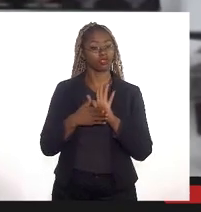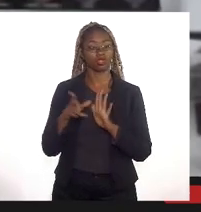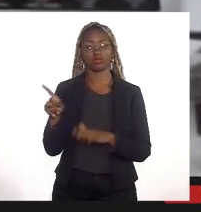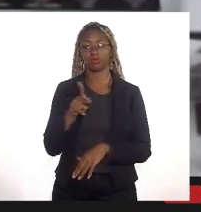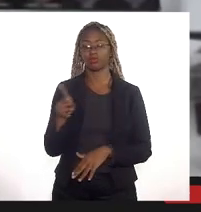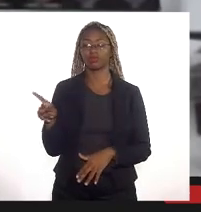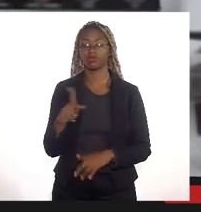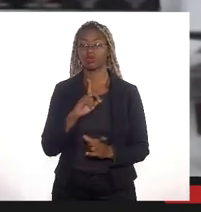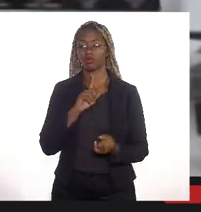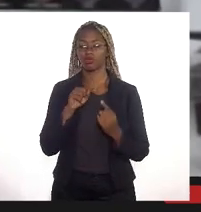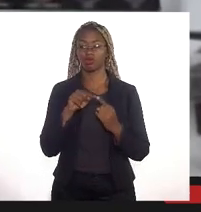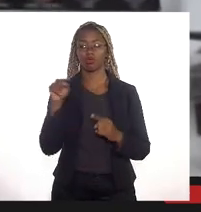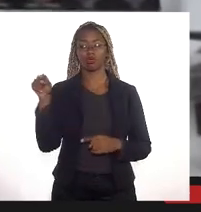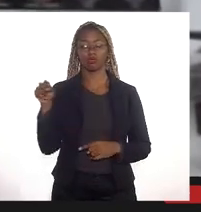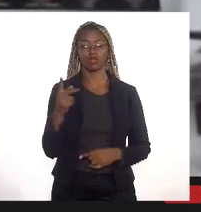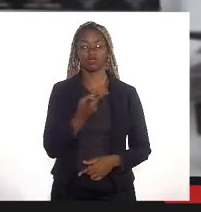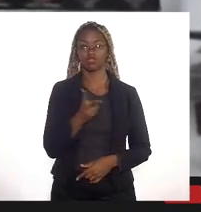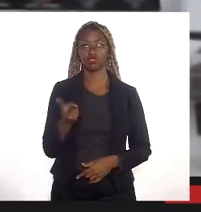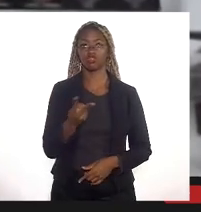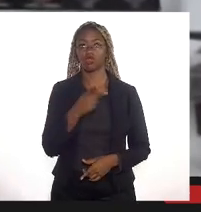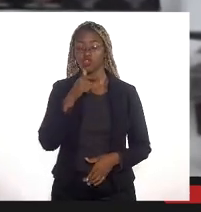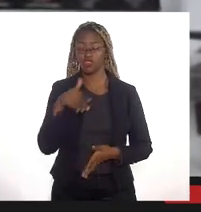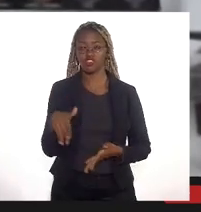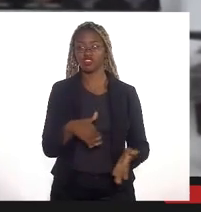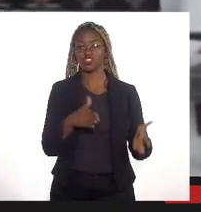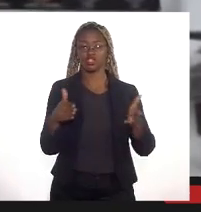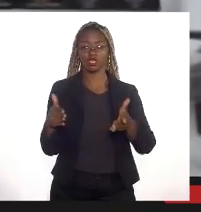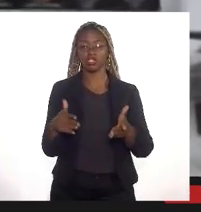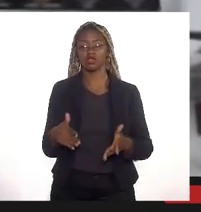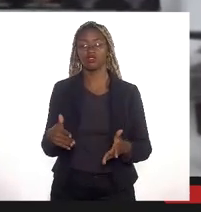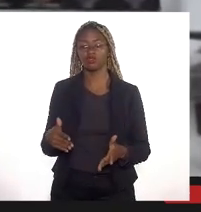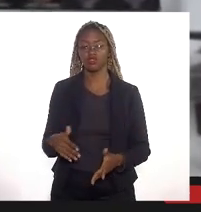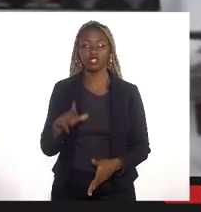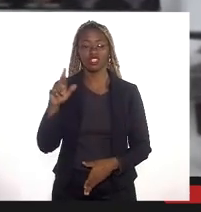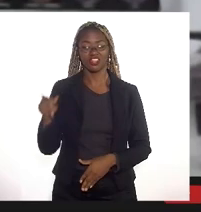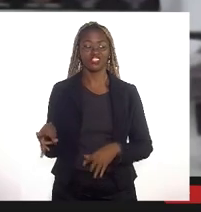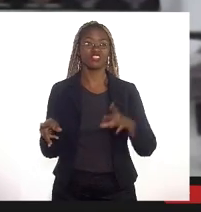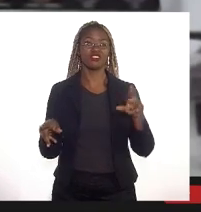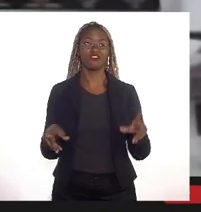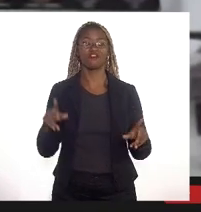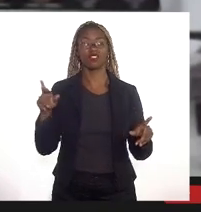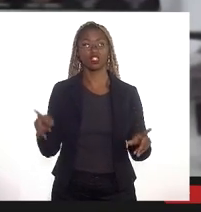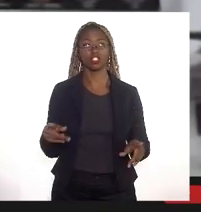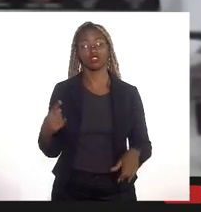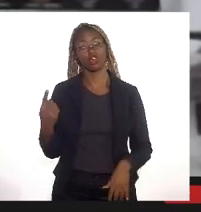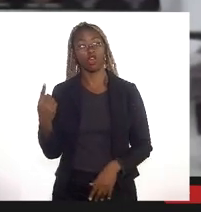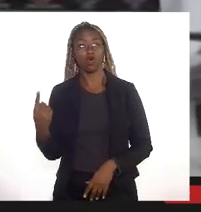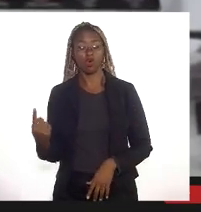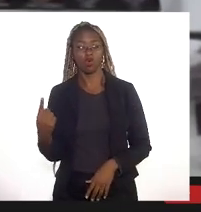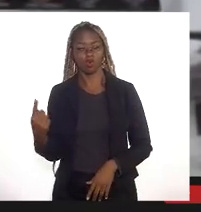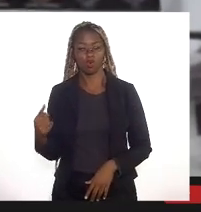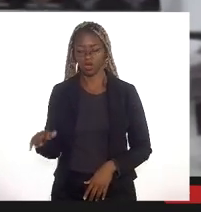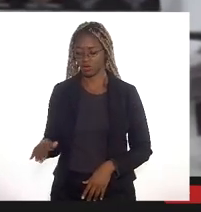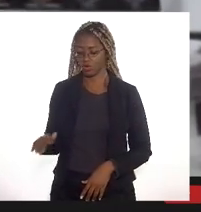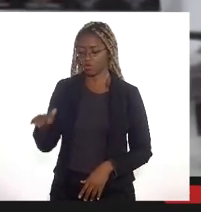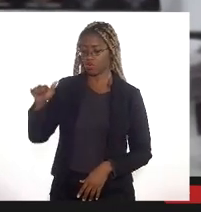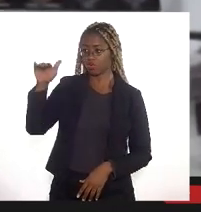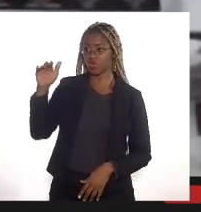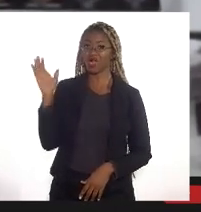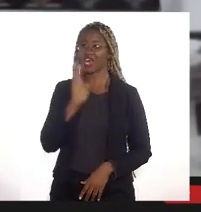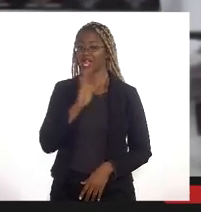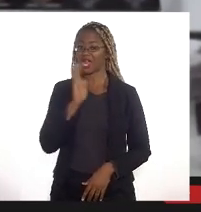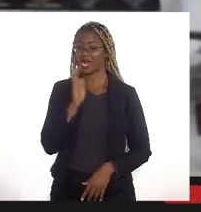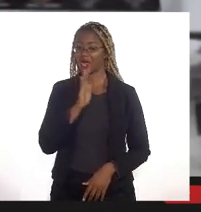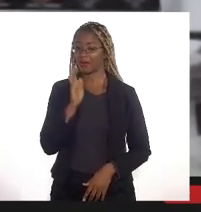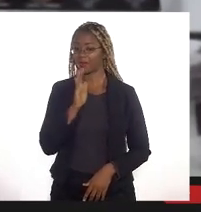em virtude dos dois rios tem características físicas diferentes um rio ele sobe muito rápido o nível